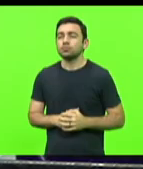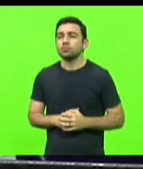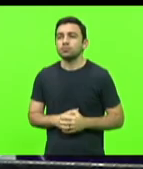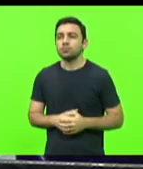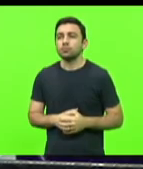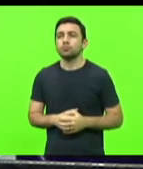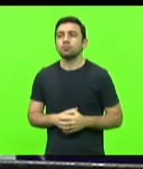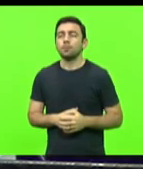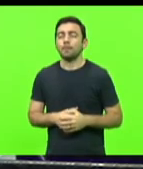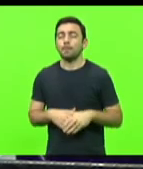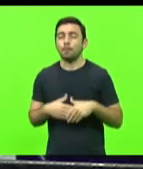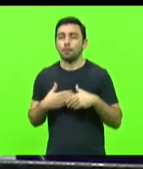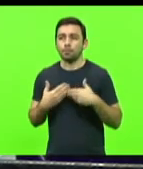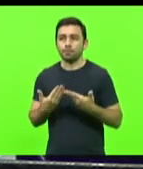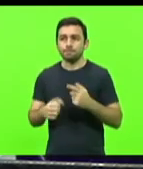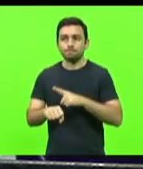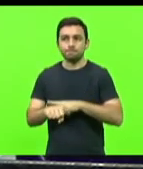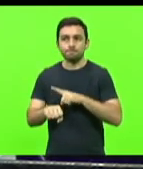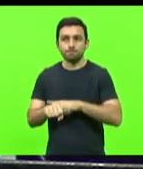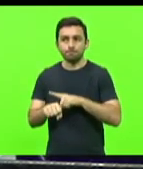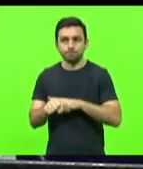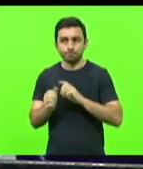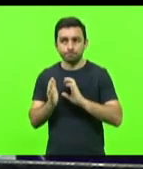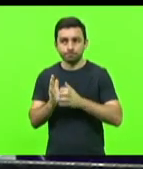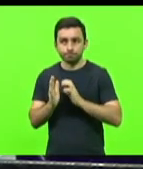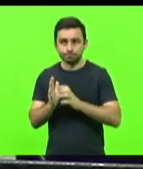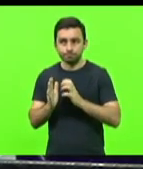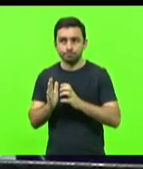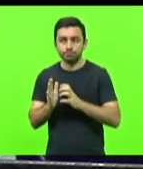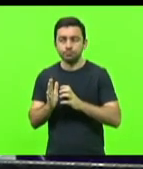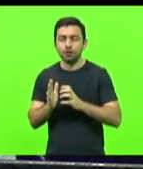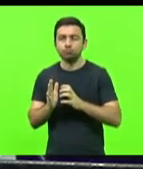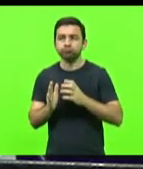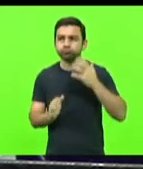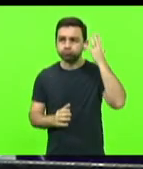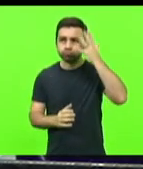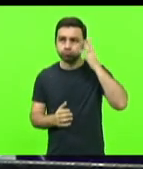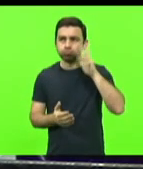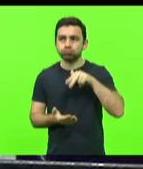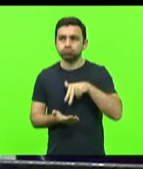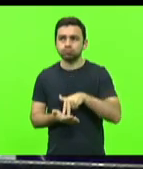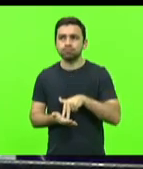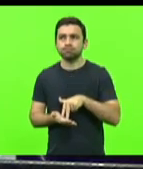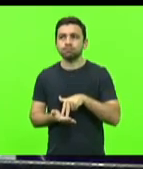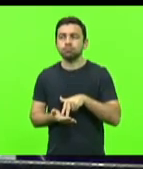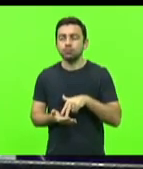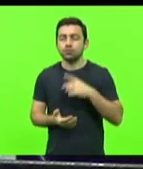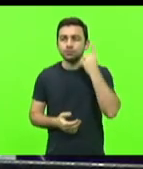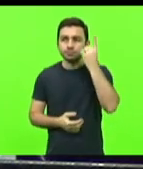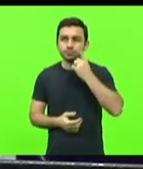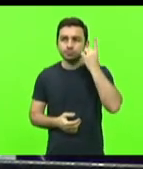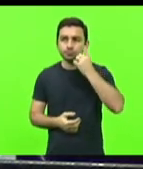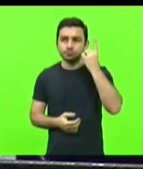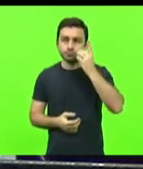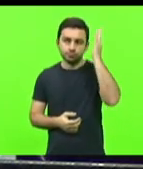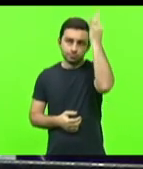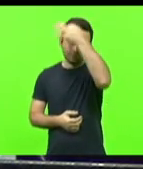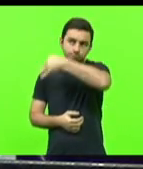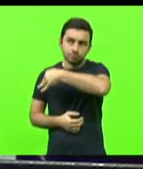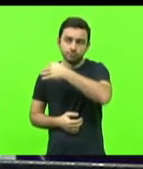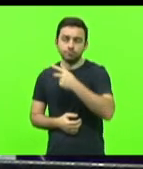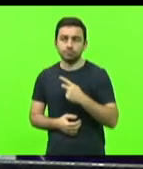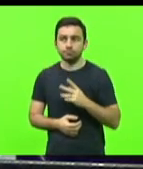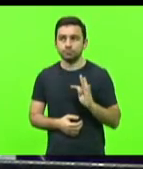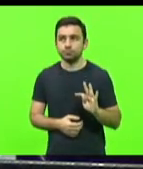expediente. Nesse horário destinado aos partidos políticos, fizeram uso da palavra os senhores deputados Fabiano da Luz, PT,